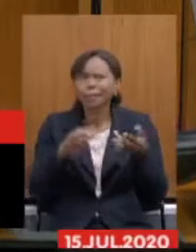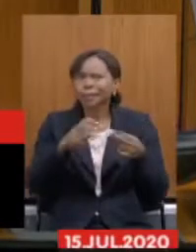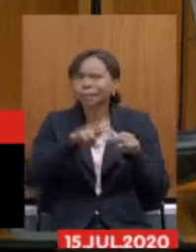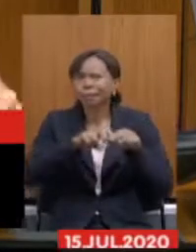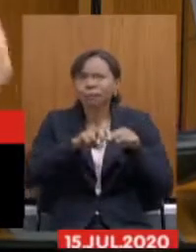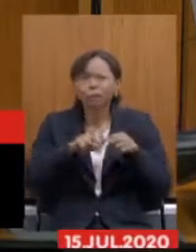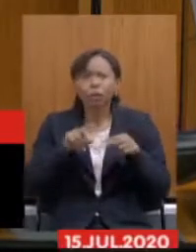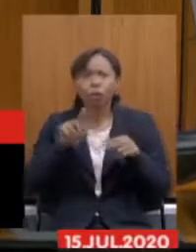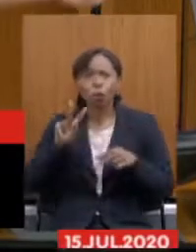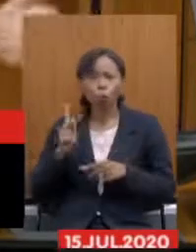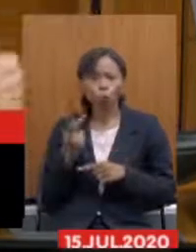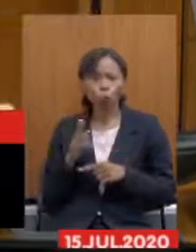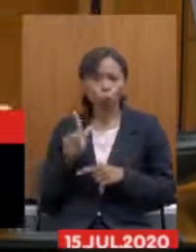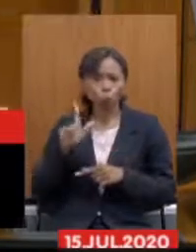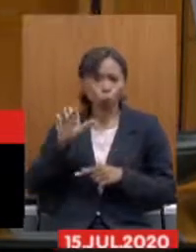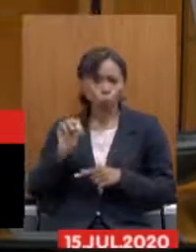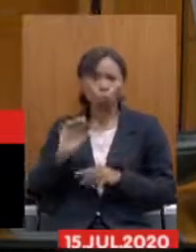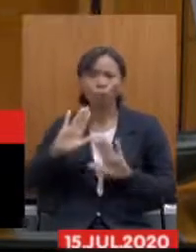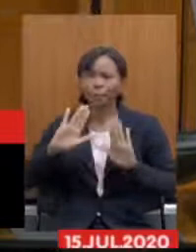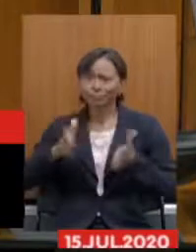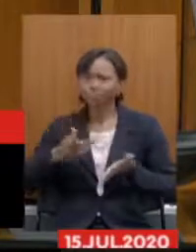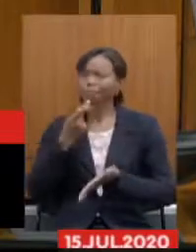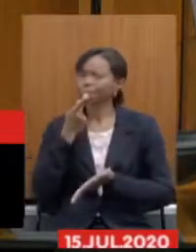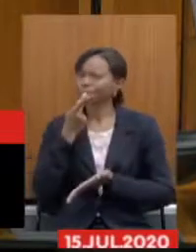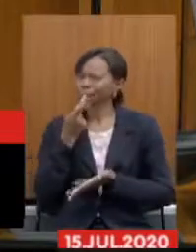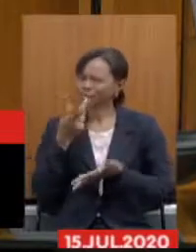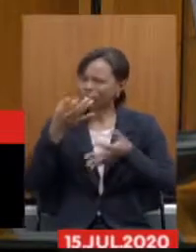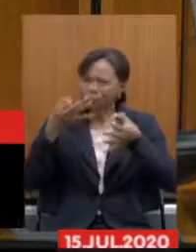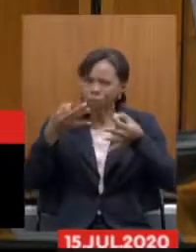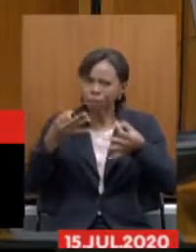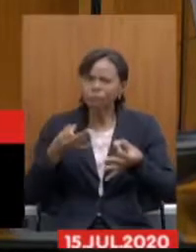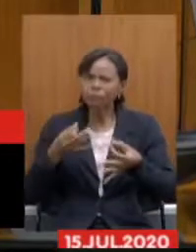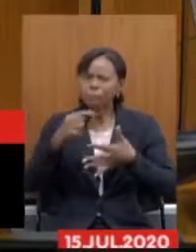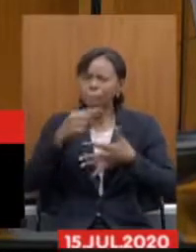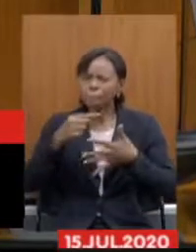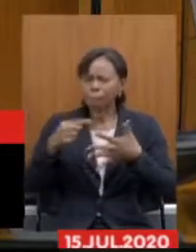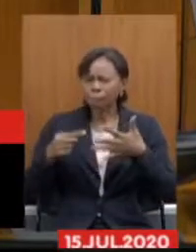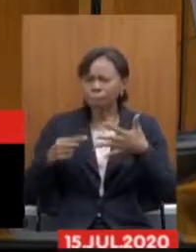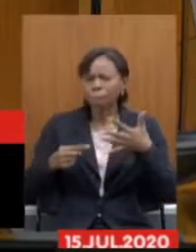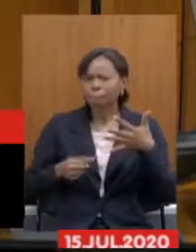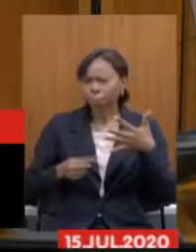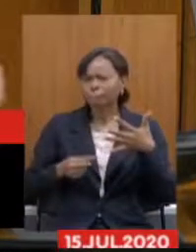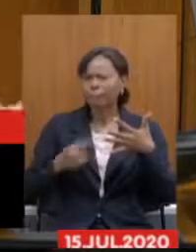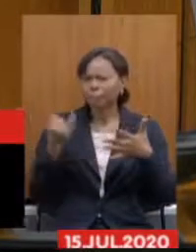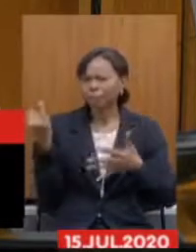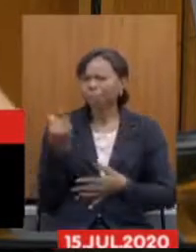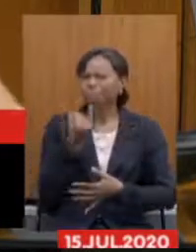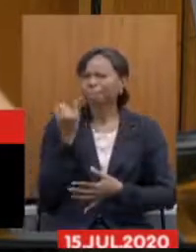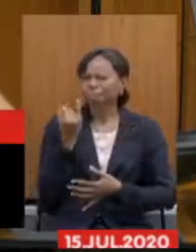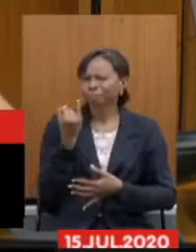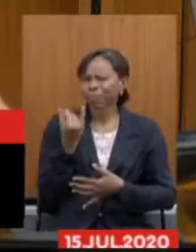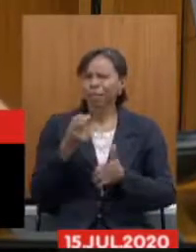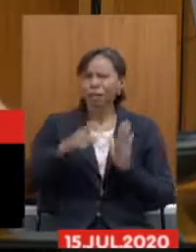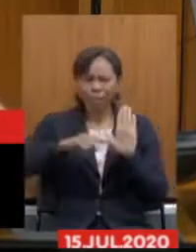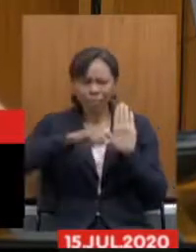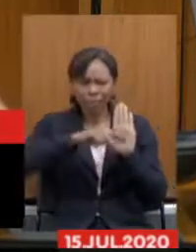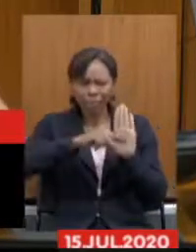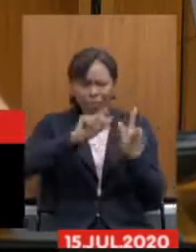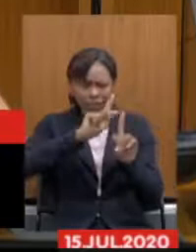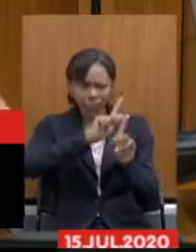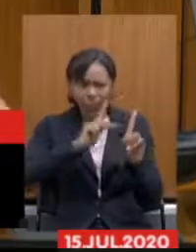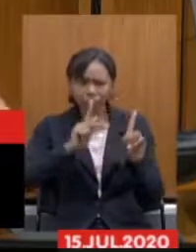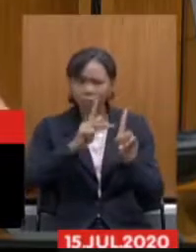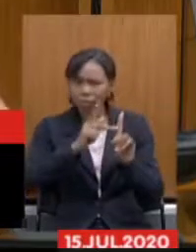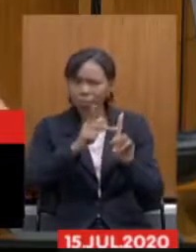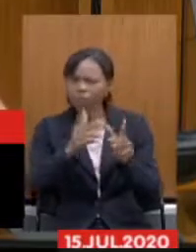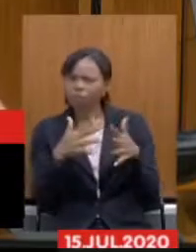aqui pelo Hugo que brilhantemente fez aqui alguns pontos que são necessários esse déficit da previdência ele é